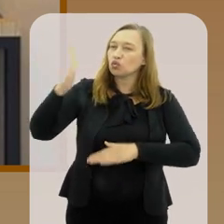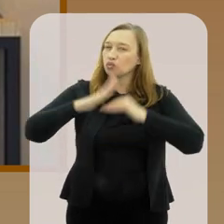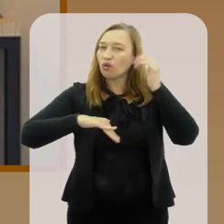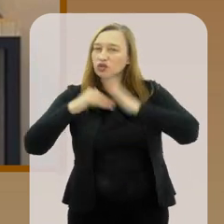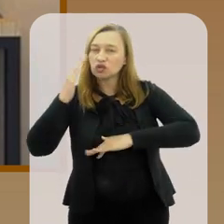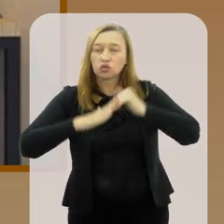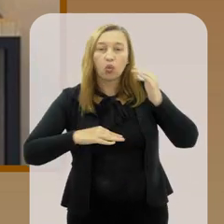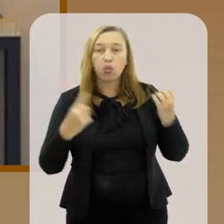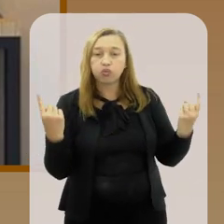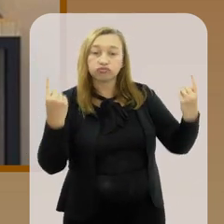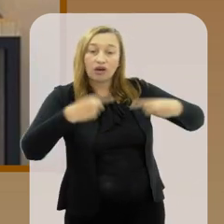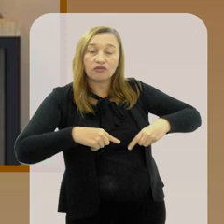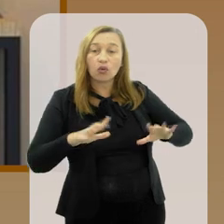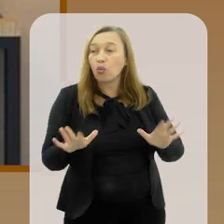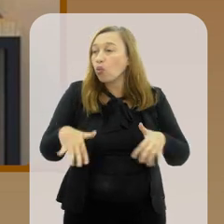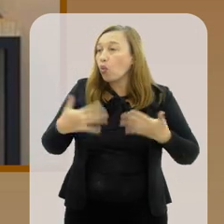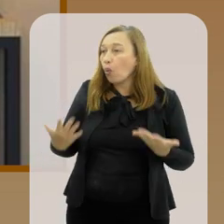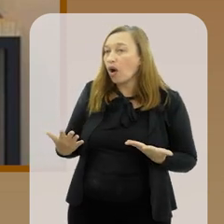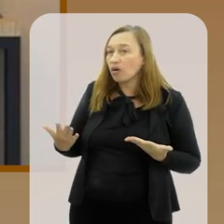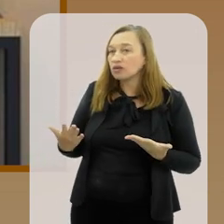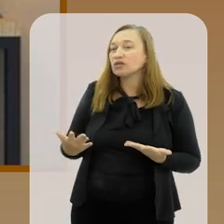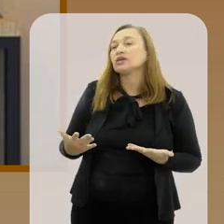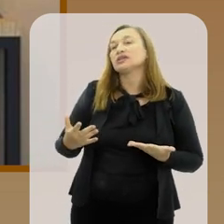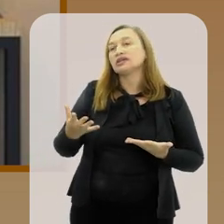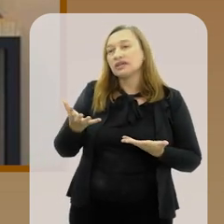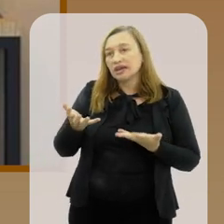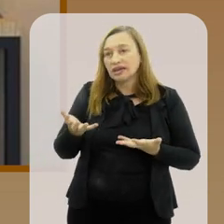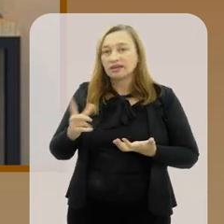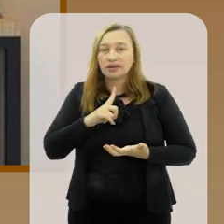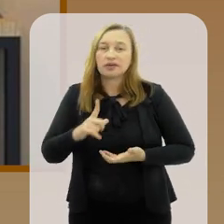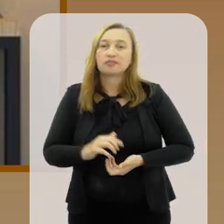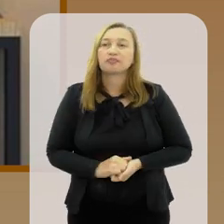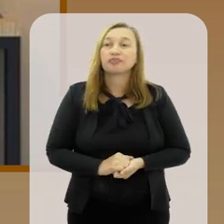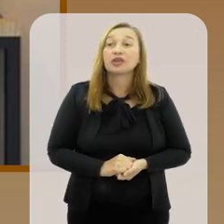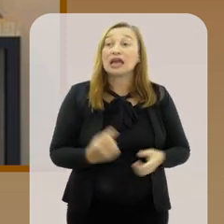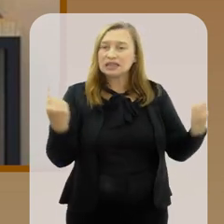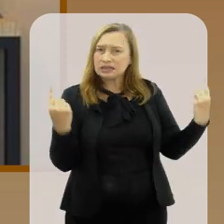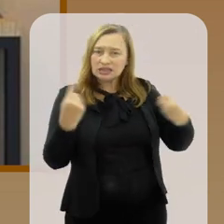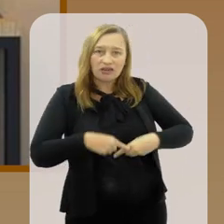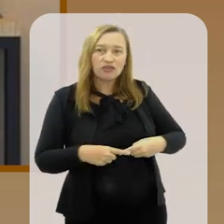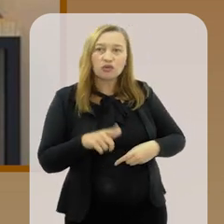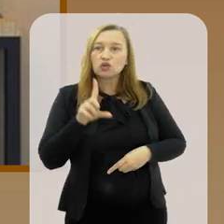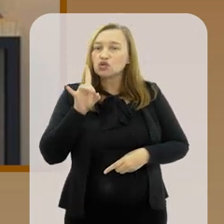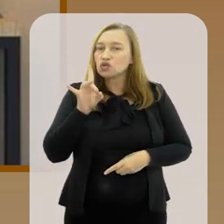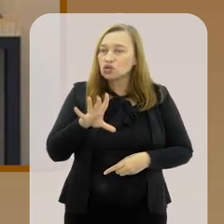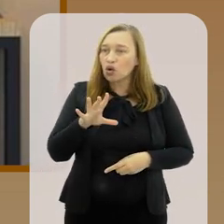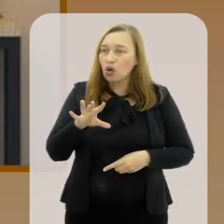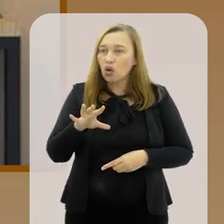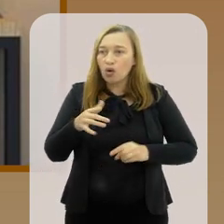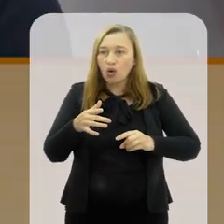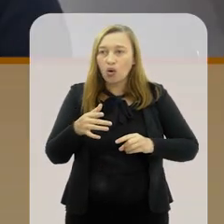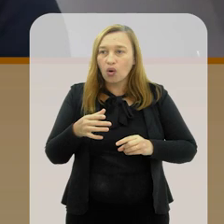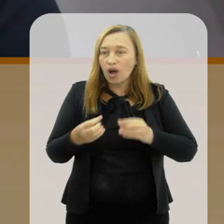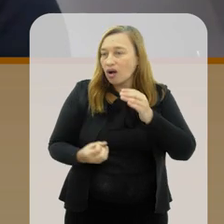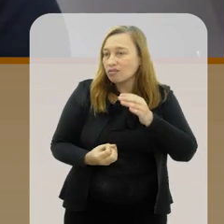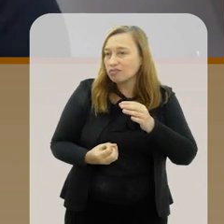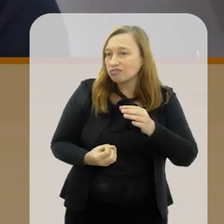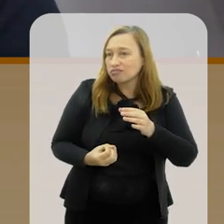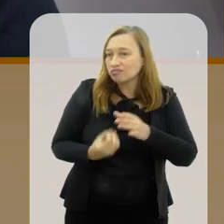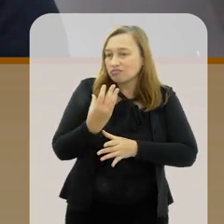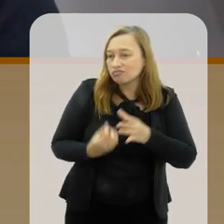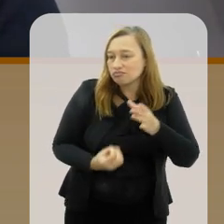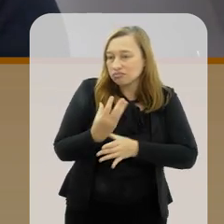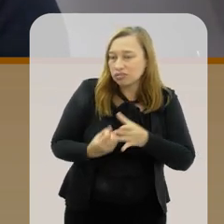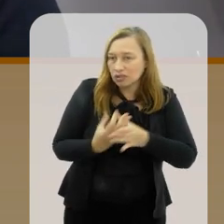espera do seu futuro profissional quais são os desafios que você ainda pretende enfrentar desafios só aparecem